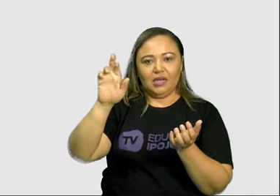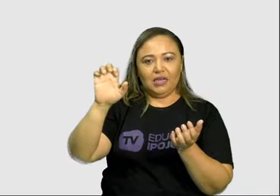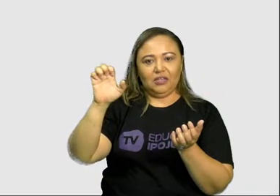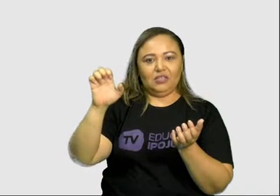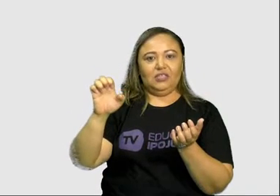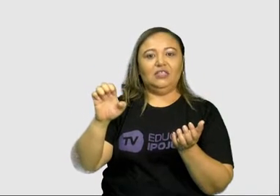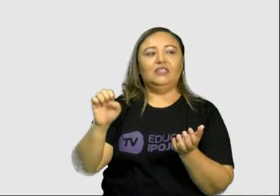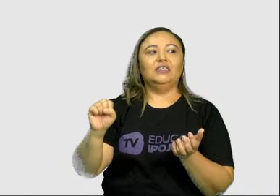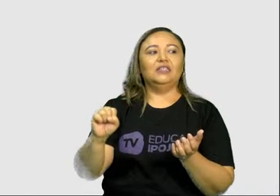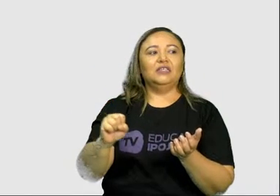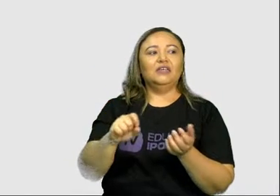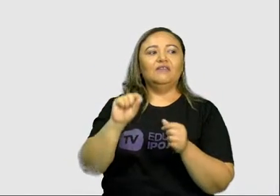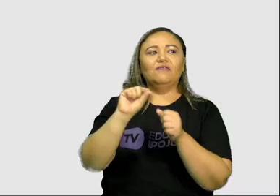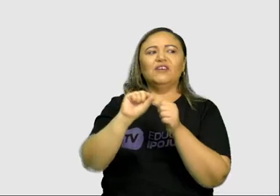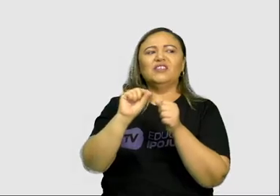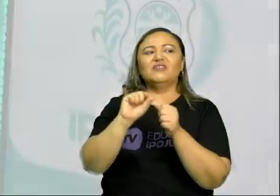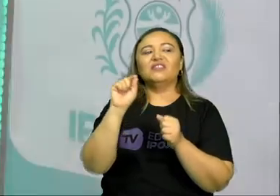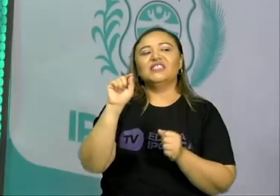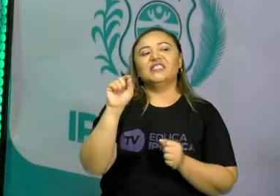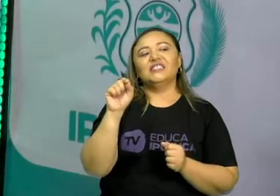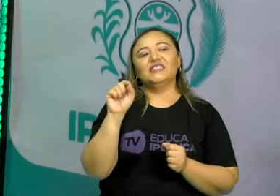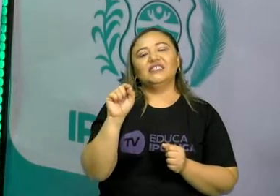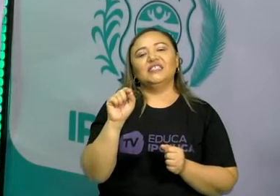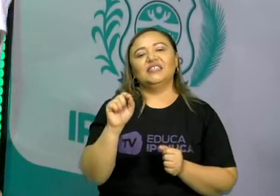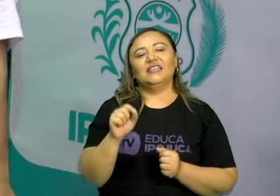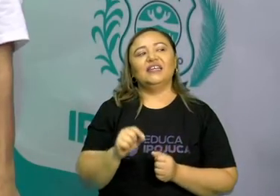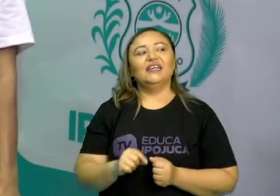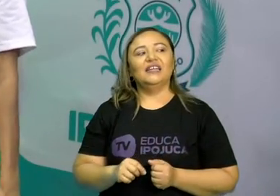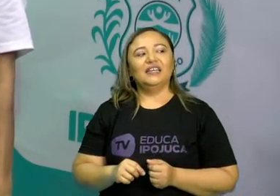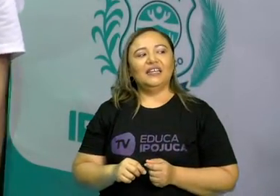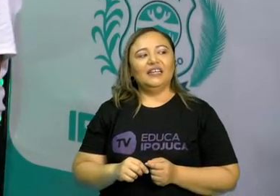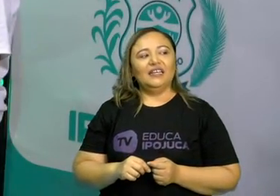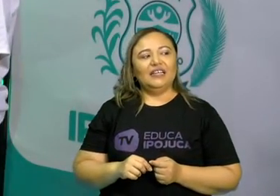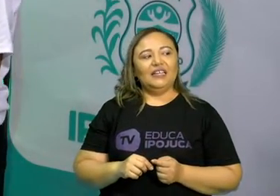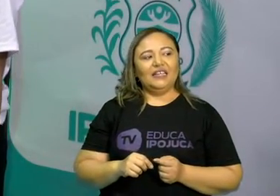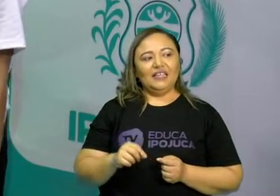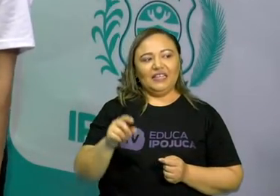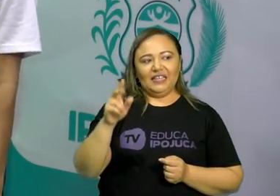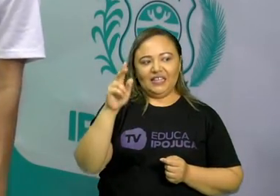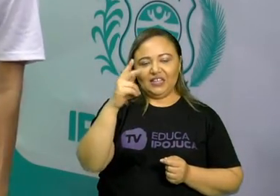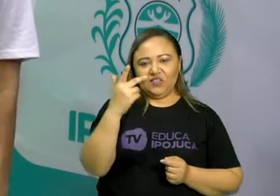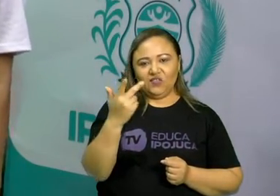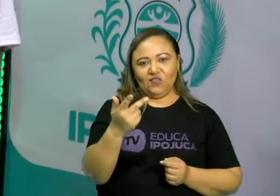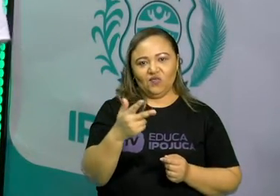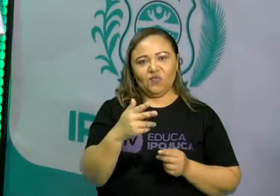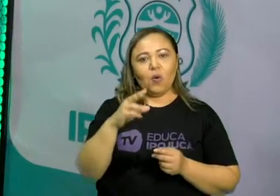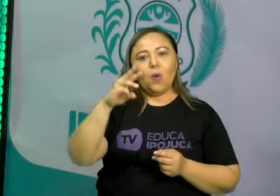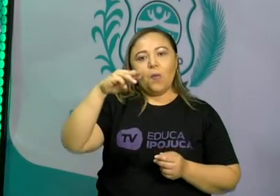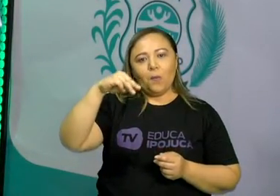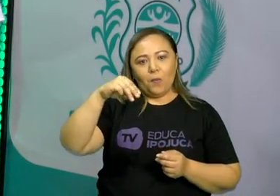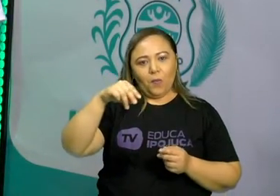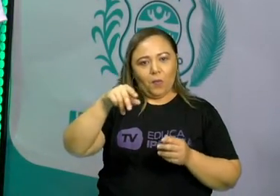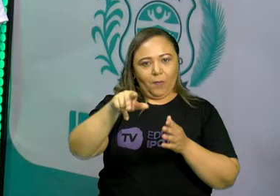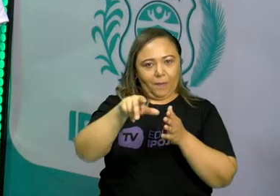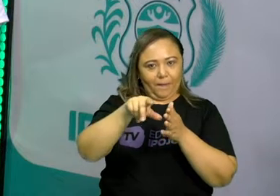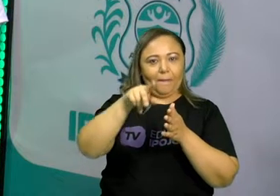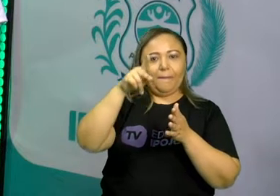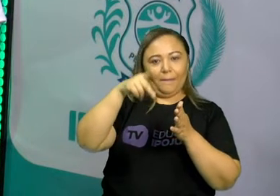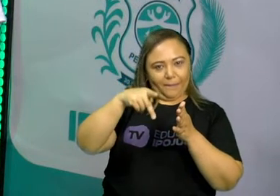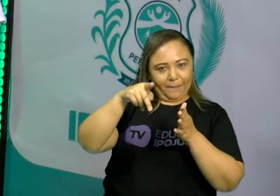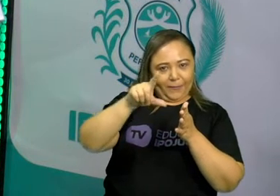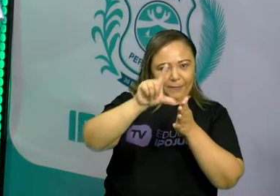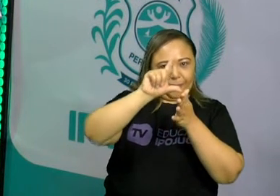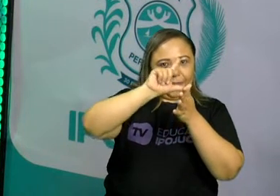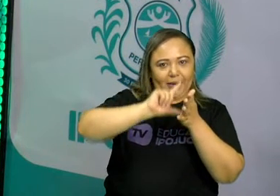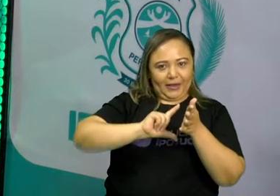Nossa, daí tá fácil demais. Quem foi que respondeu? Muito bem. Por quê? Ó, os pré-molares,